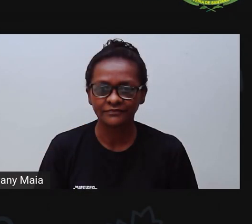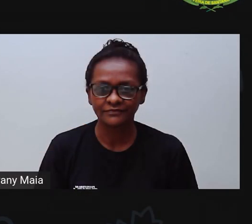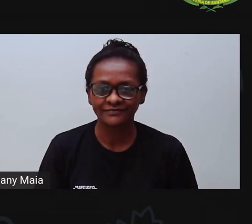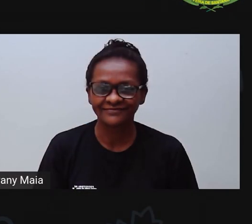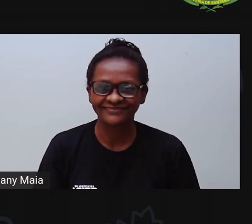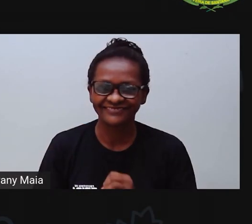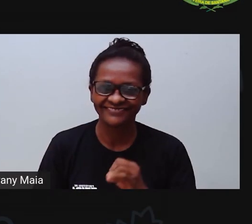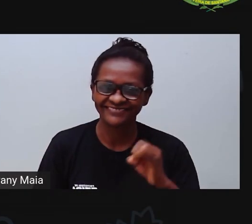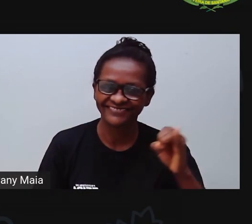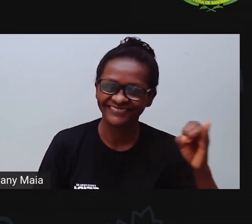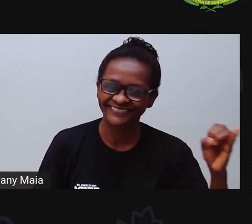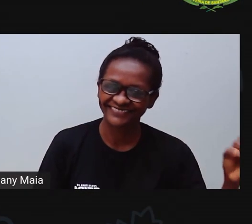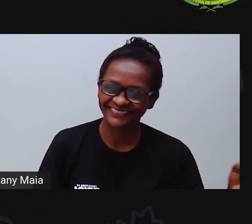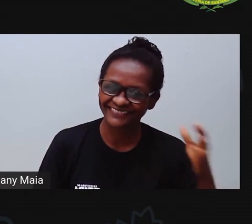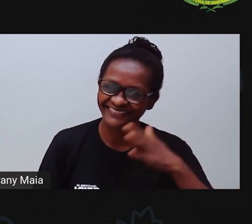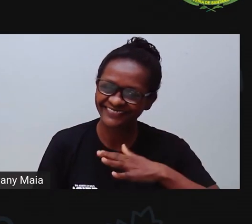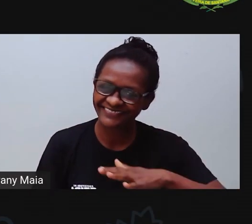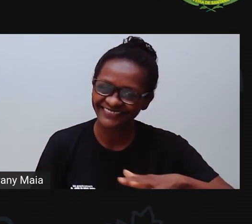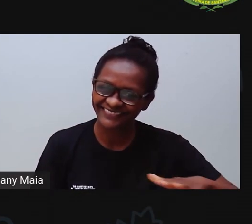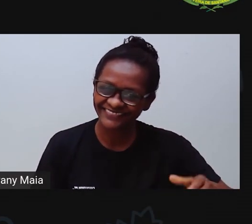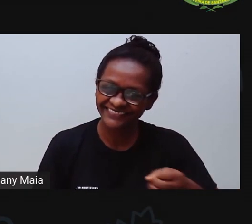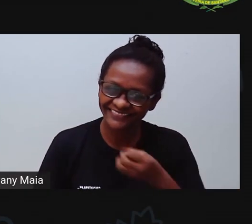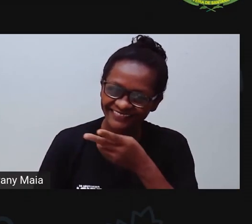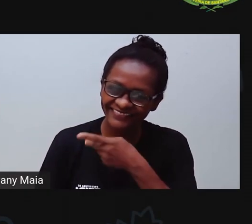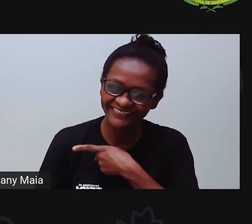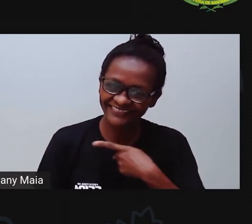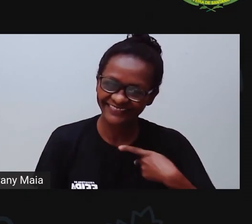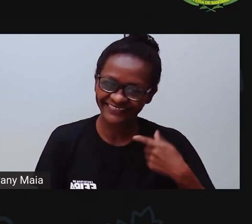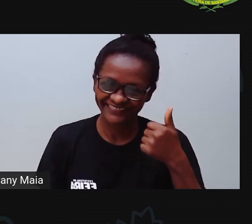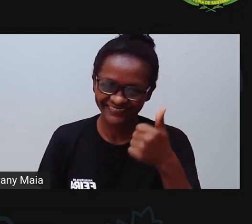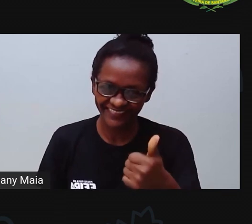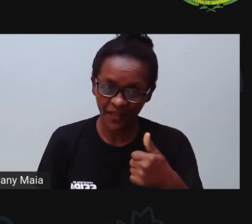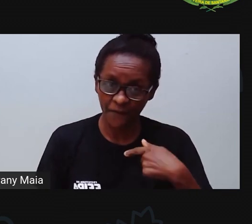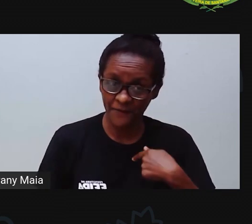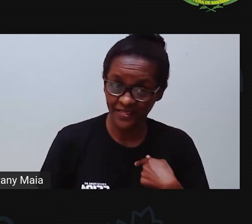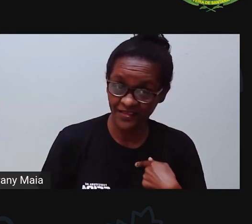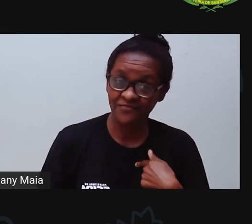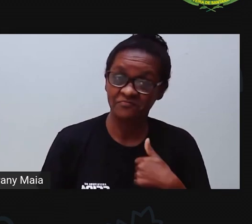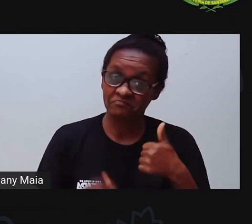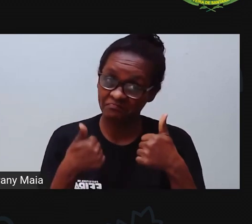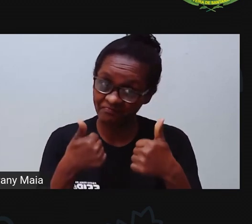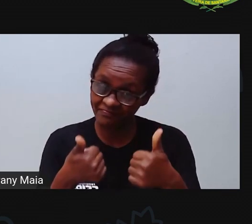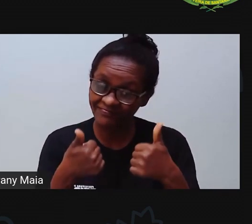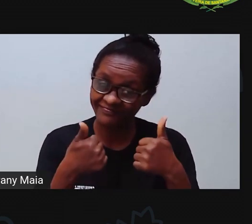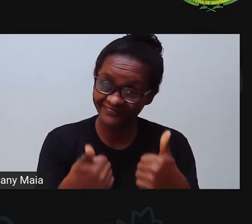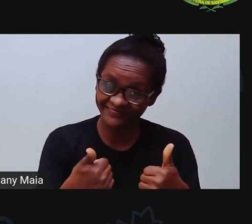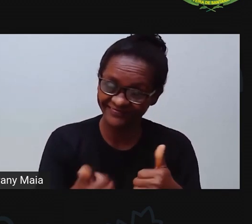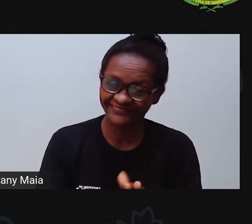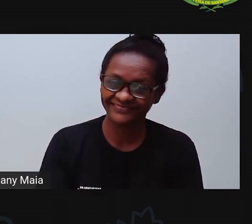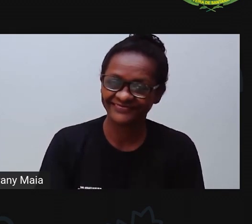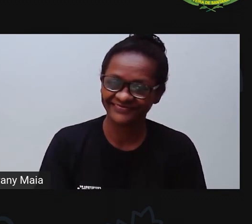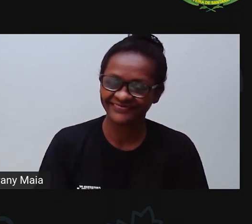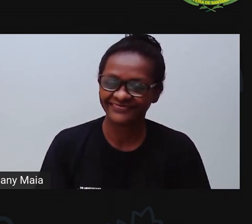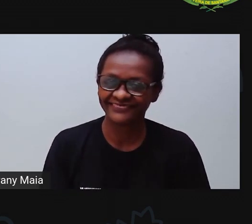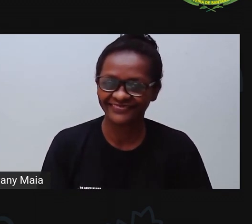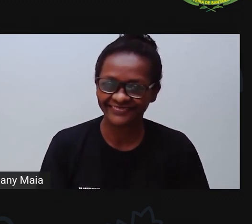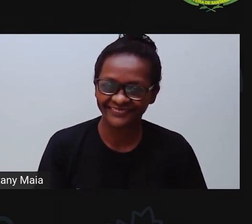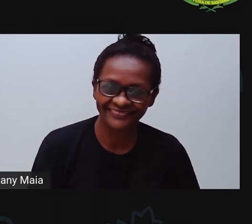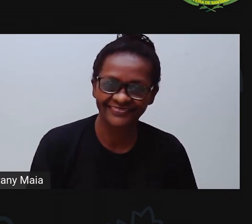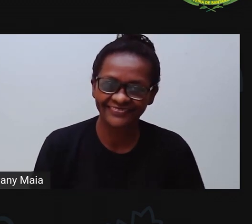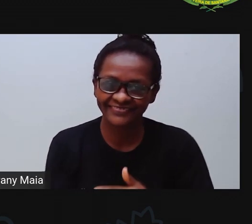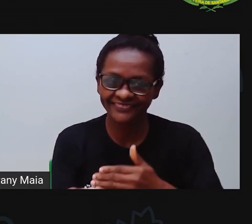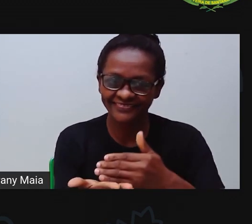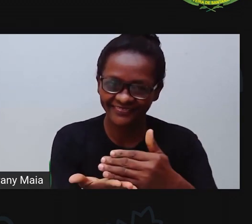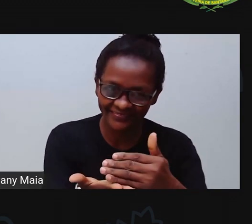Olá, crianças, tudo bem com vocês? Comigo está tudo bem, espero que com vocês também esteja tudo bem, tá certo? Então vamos para